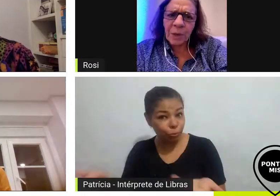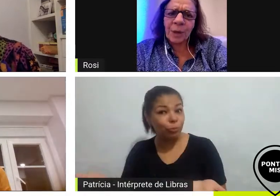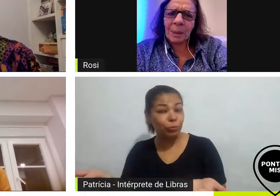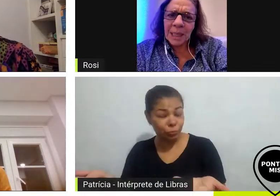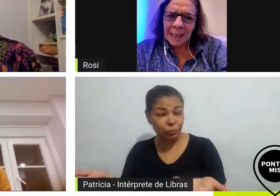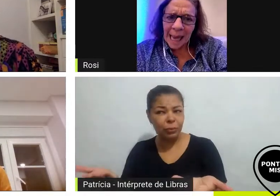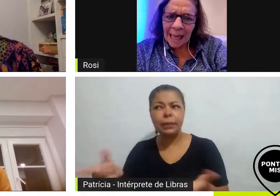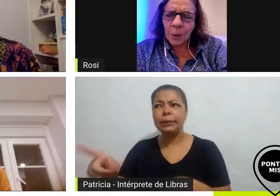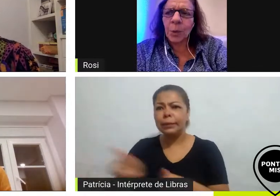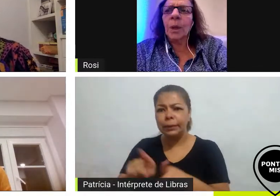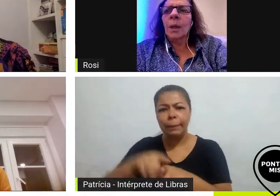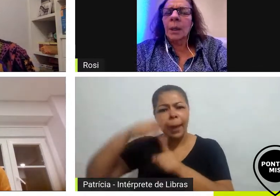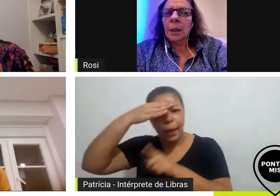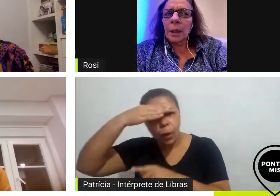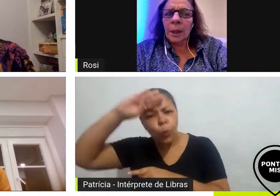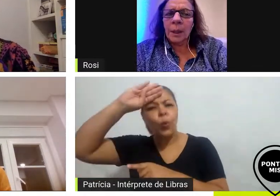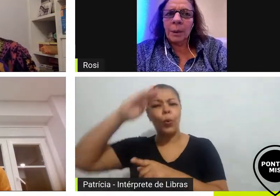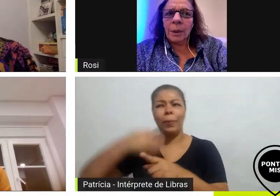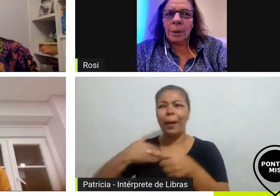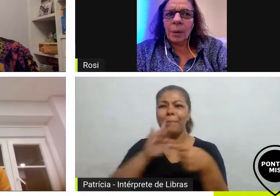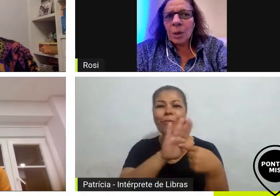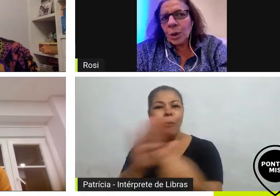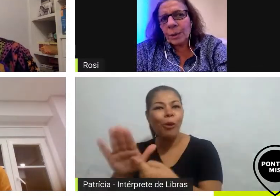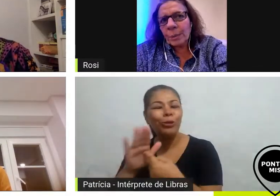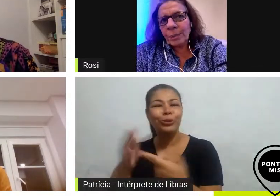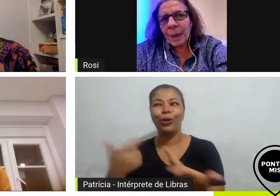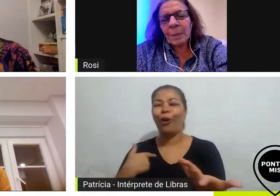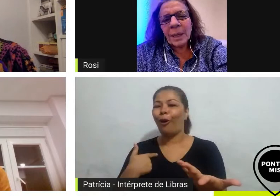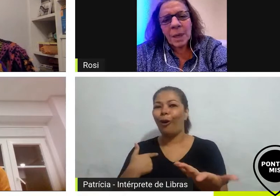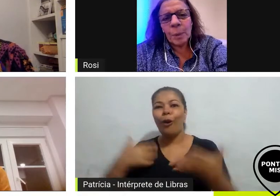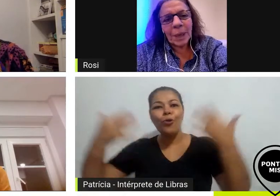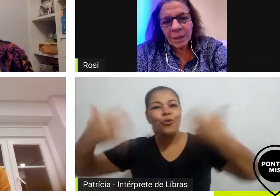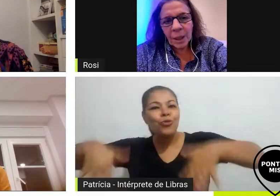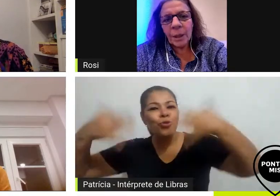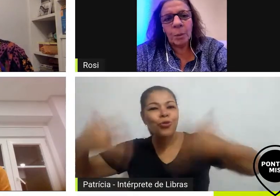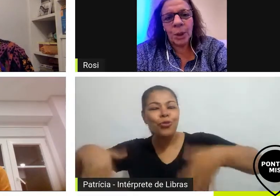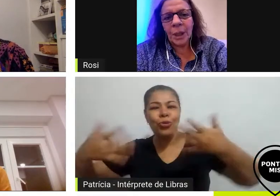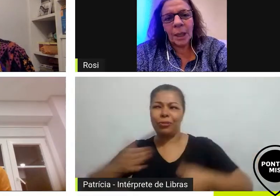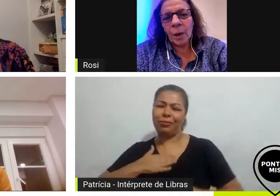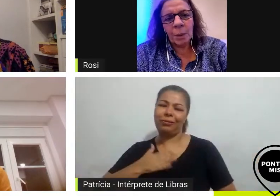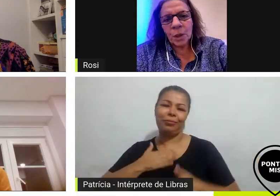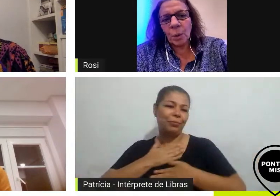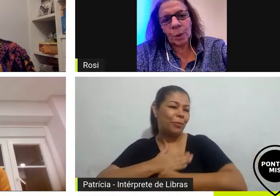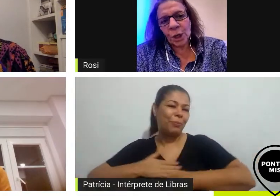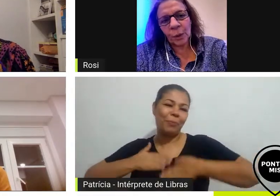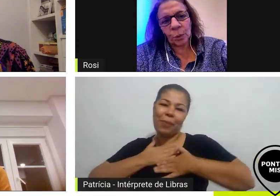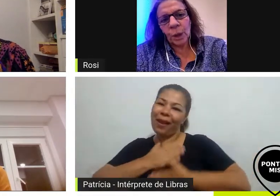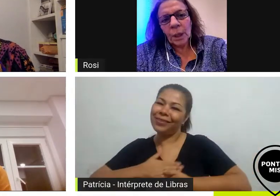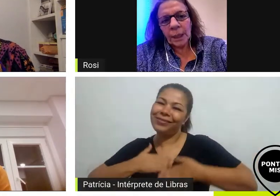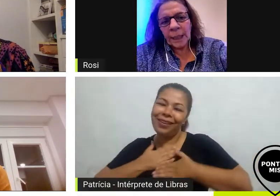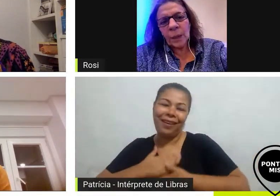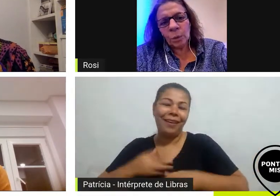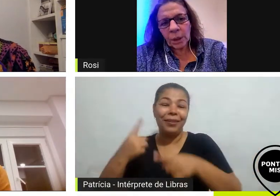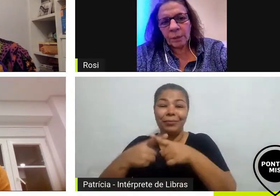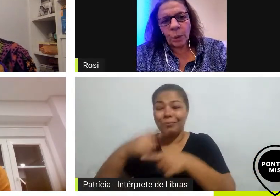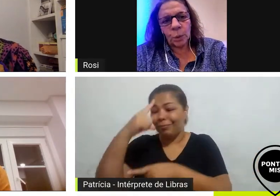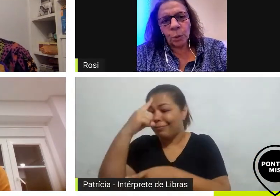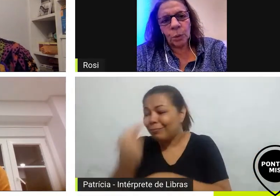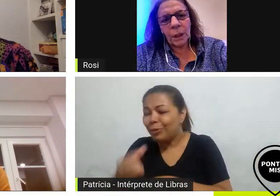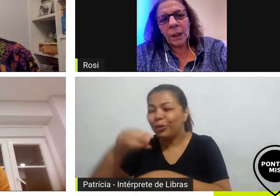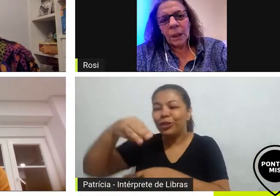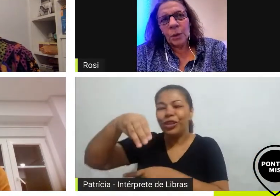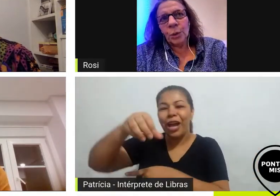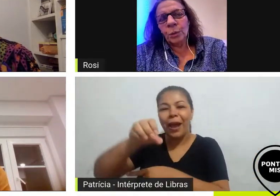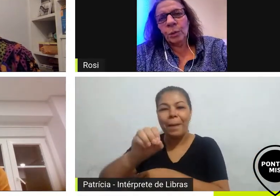lugares que ele foi apresentado e eu acho que para mim é sempre um prazer a Morgana realmente é um projeto lindo da TV